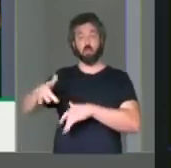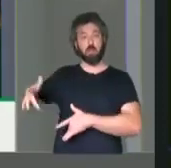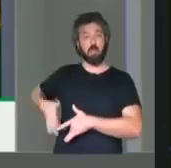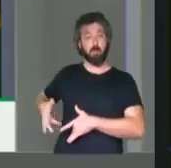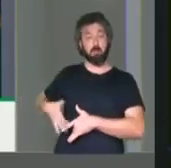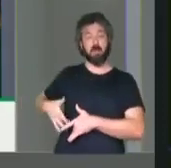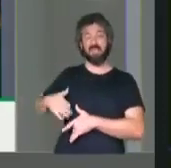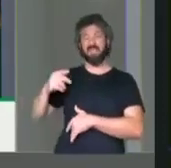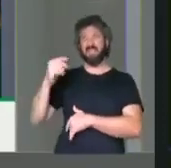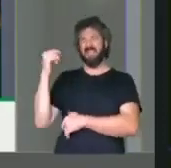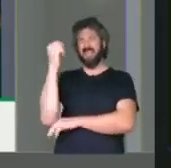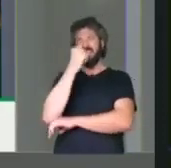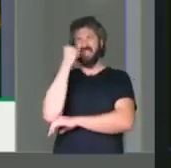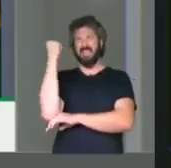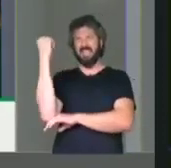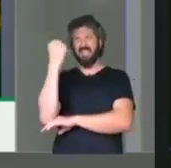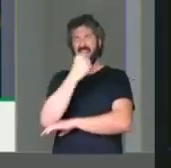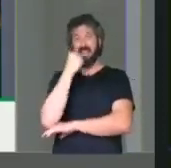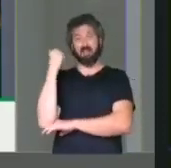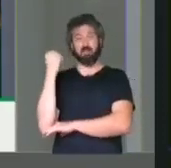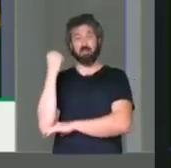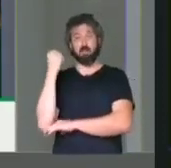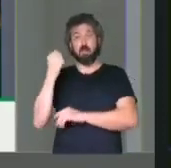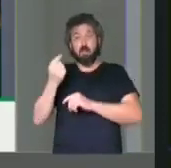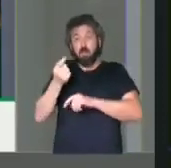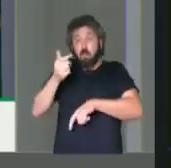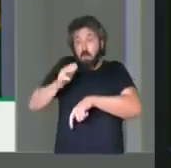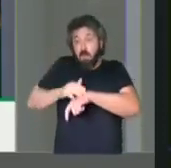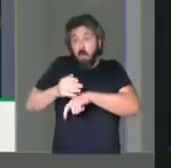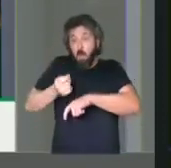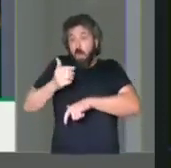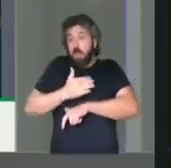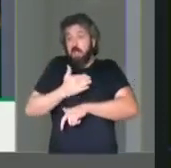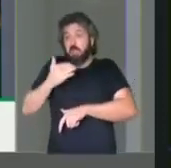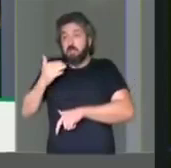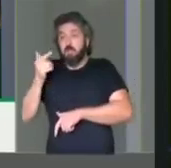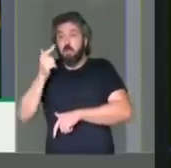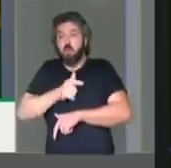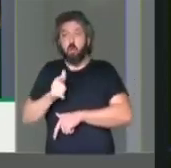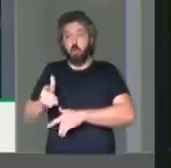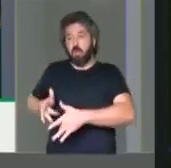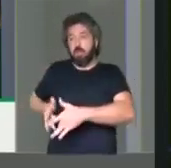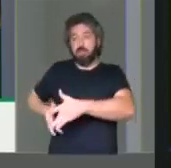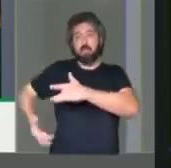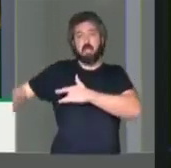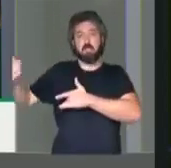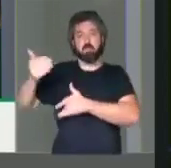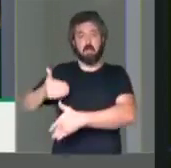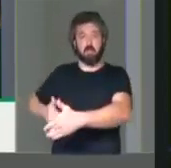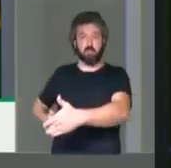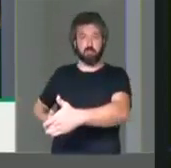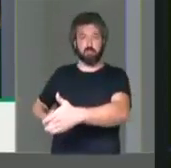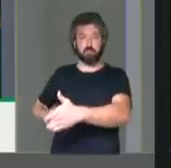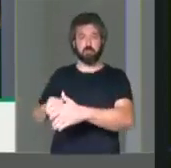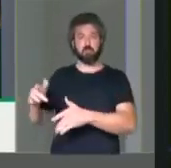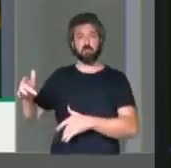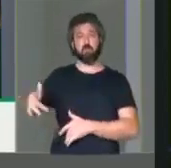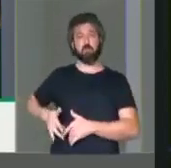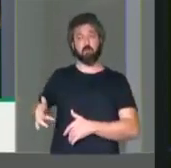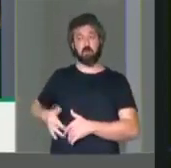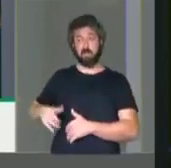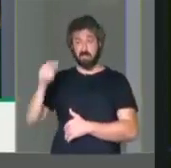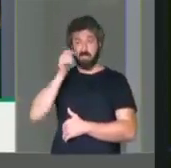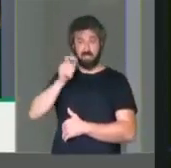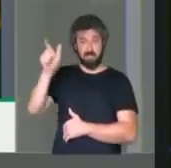hepática gravíssima e, a poucos minutos da morte, conseguiu o transplante de fígado. Esta